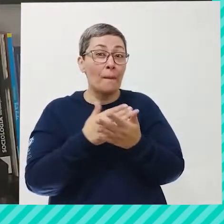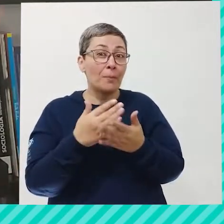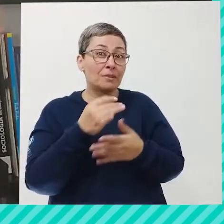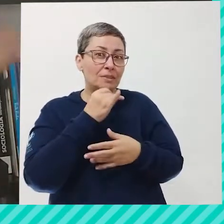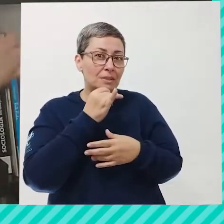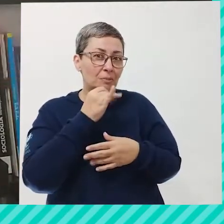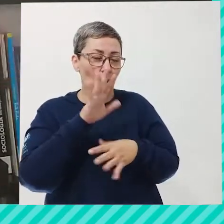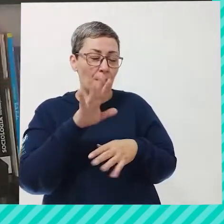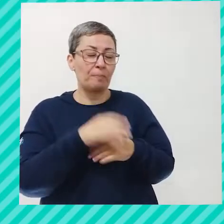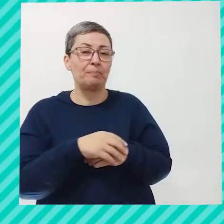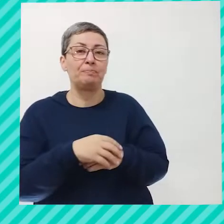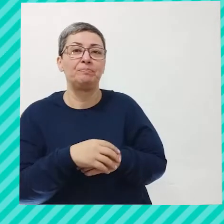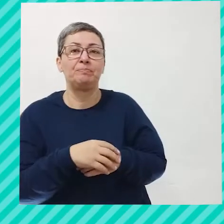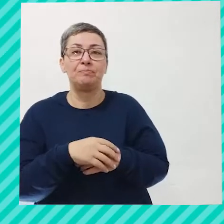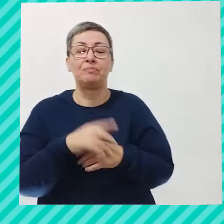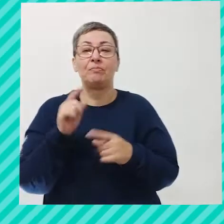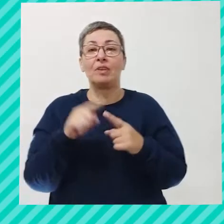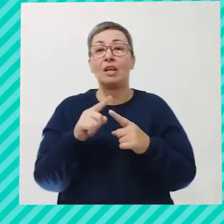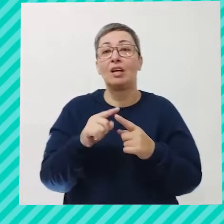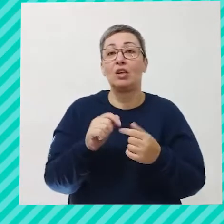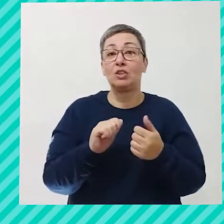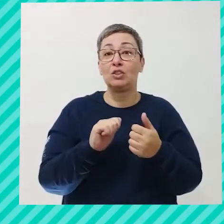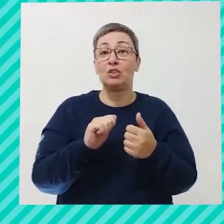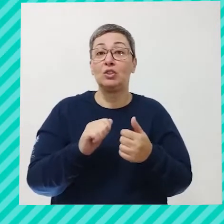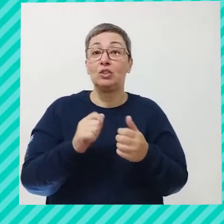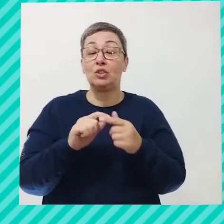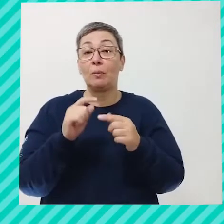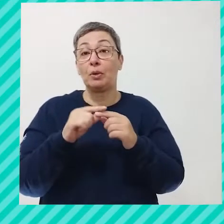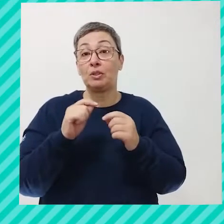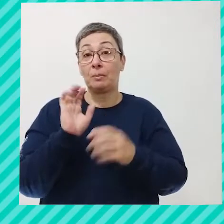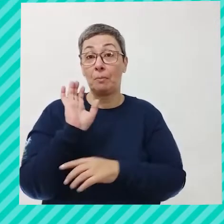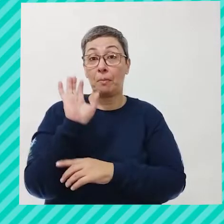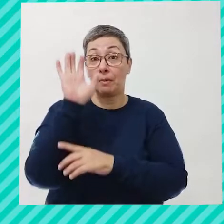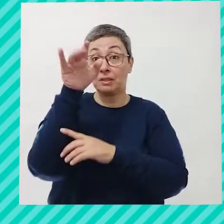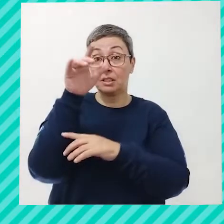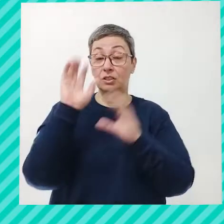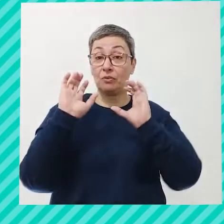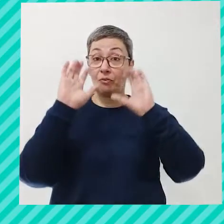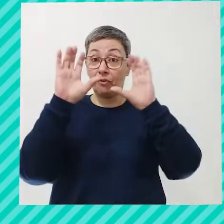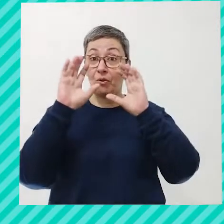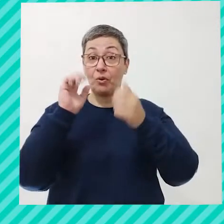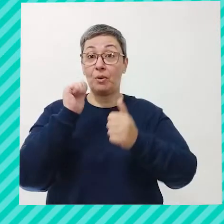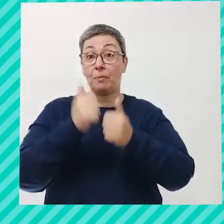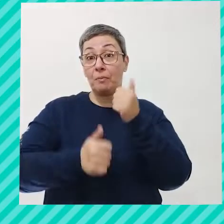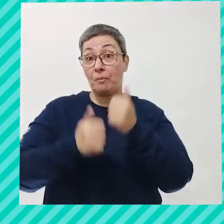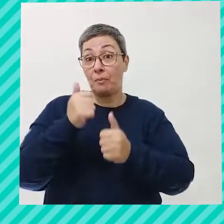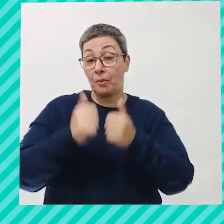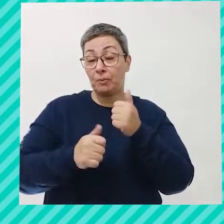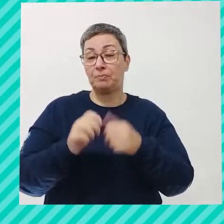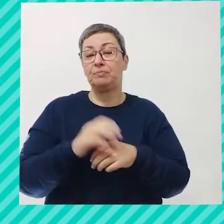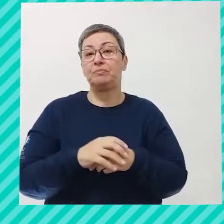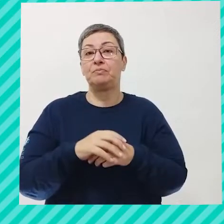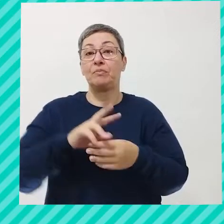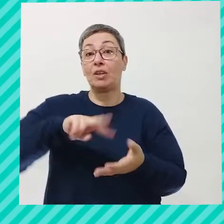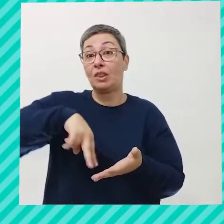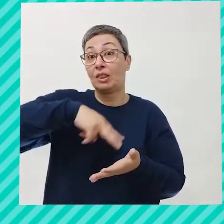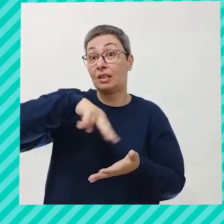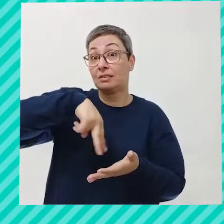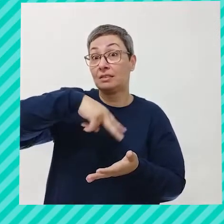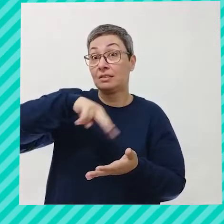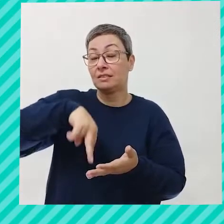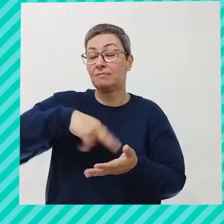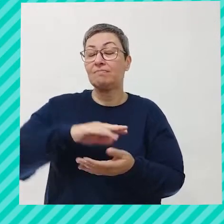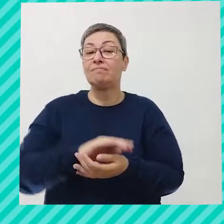dando alguns exemplos. Por exemplo, jogos coletivos, como fazer basquete, vôlei, futebol. Ó, danças,